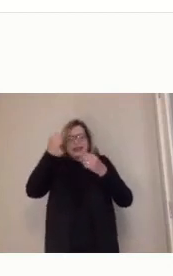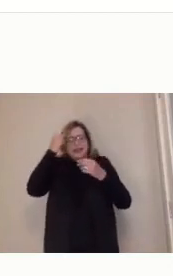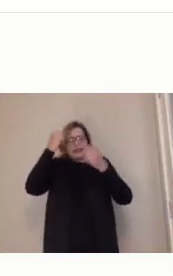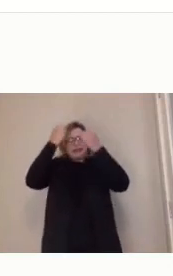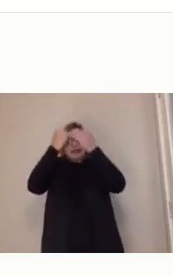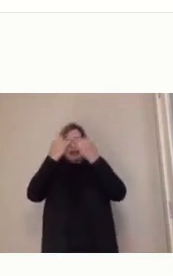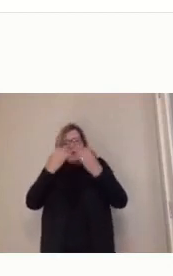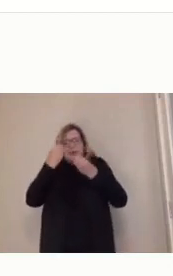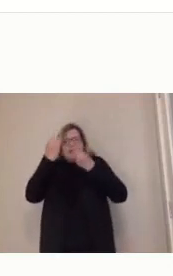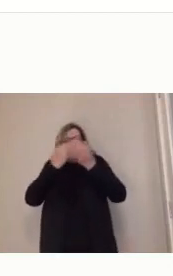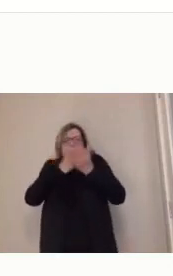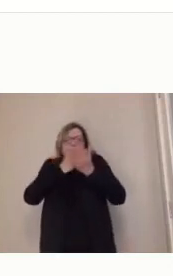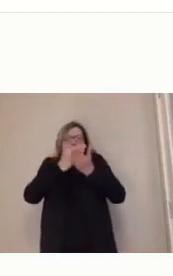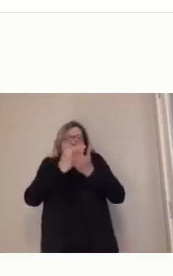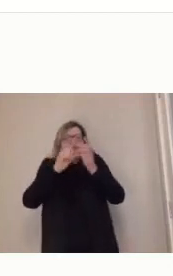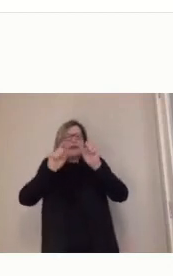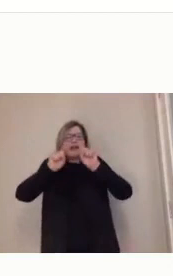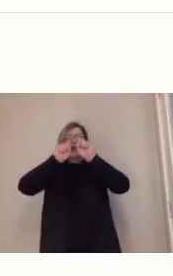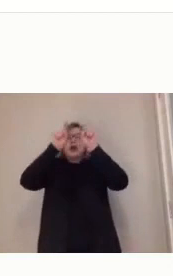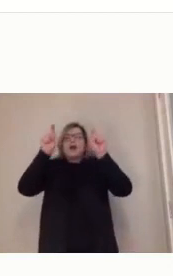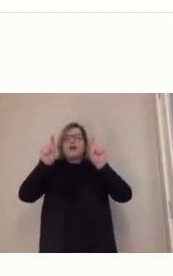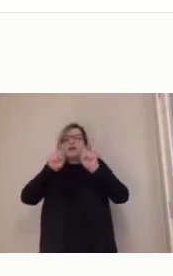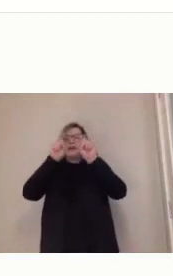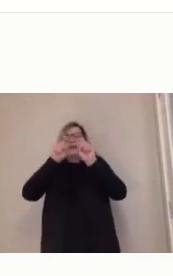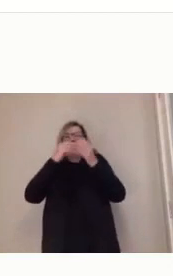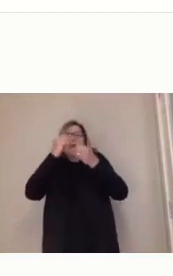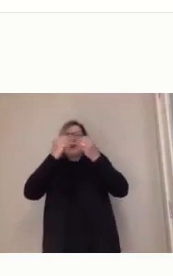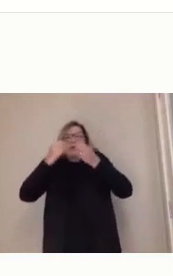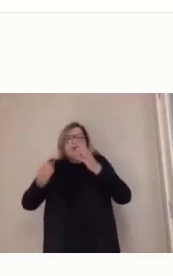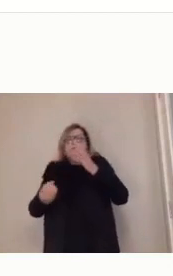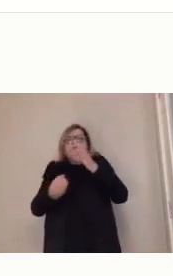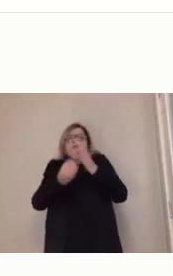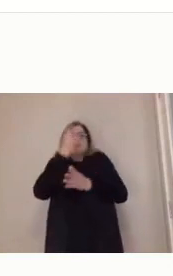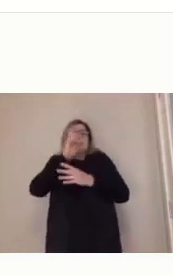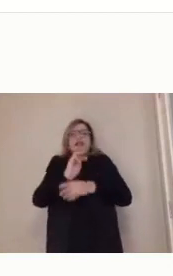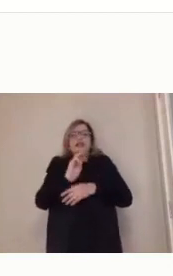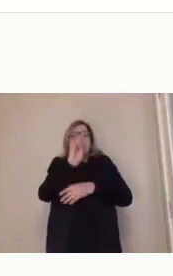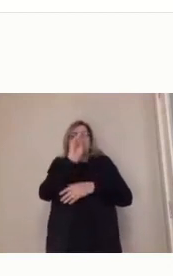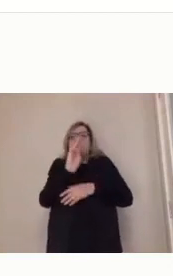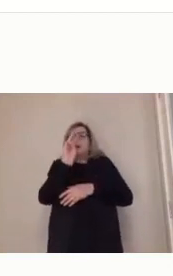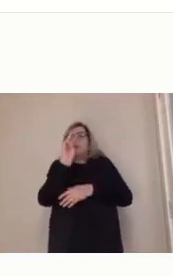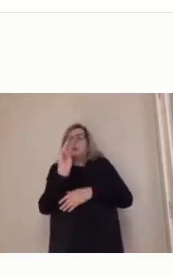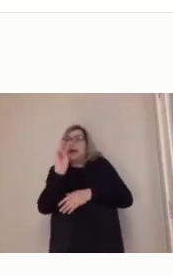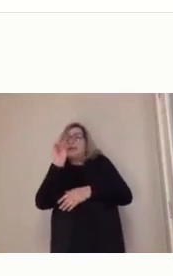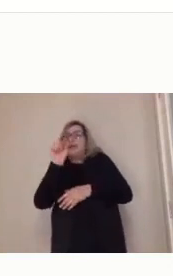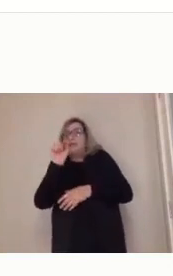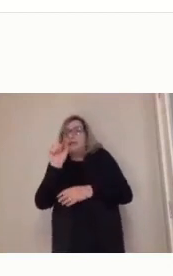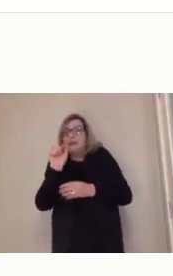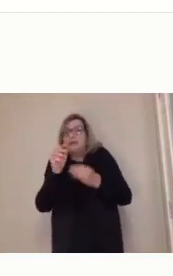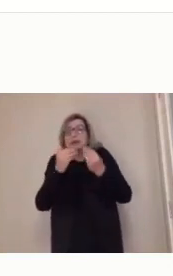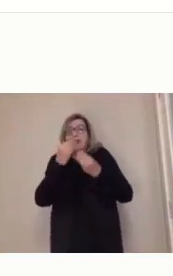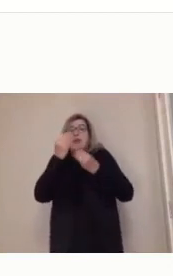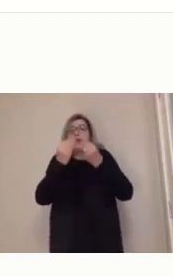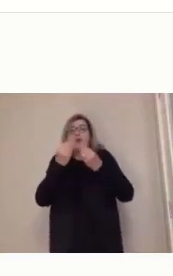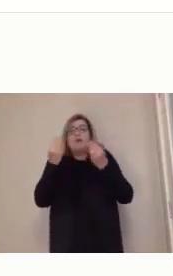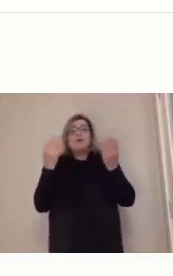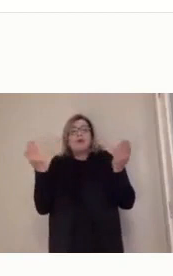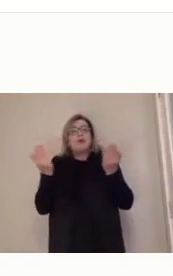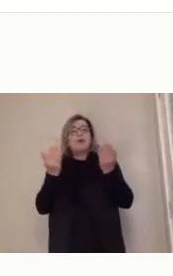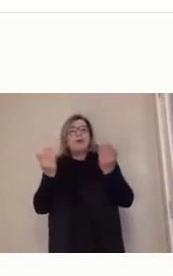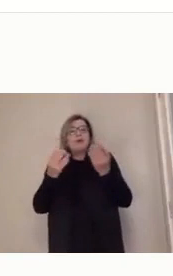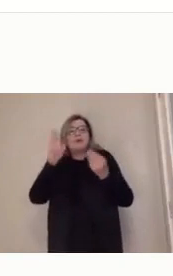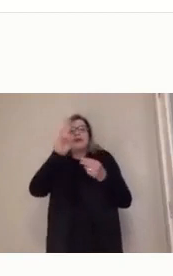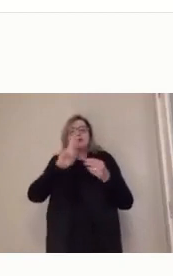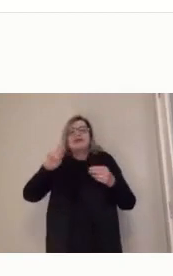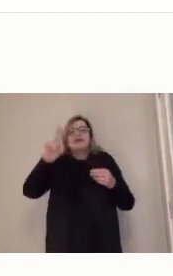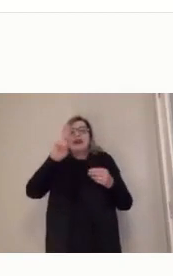desenvolveu, o www. né, e como que isso se constitui hoje nas nossas vidas, que a gente não vive sem a